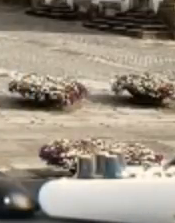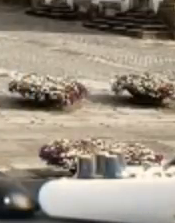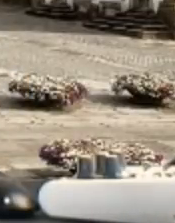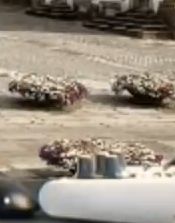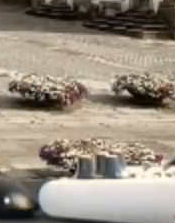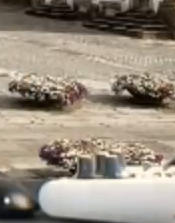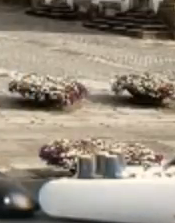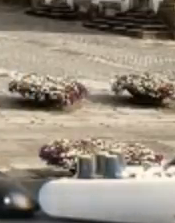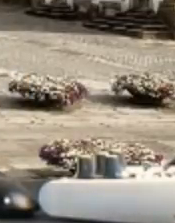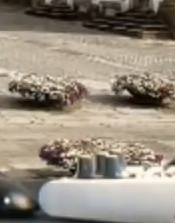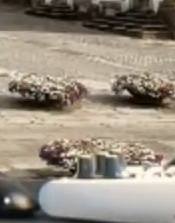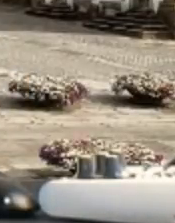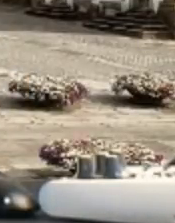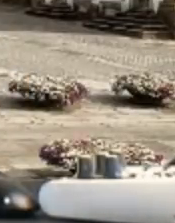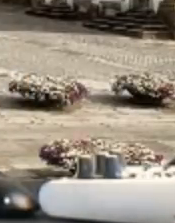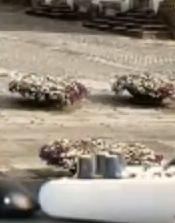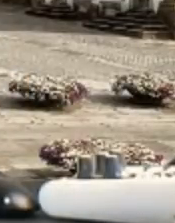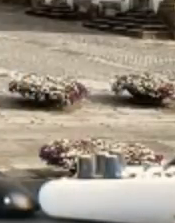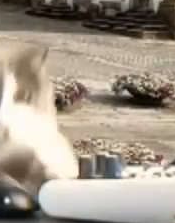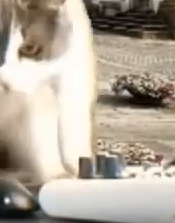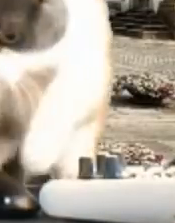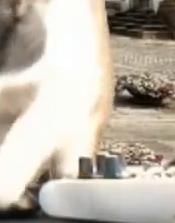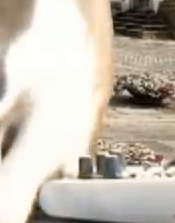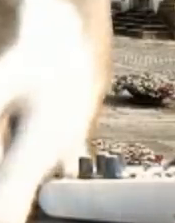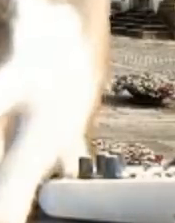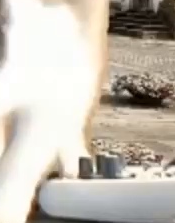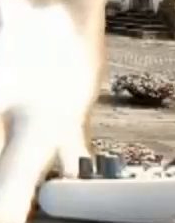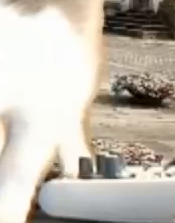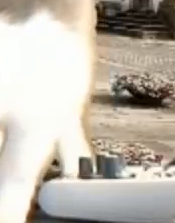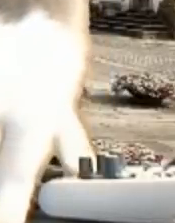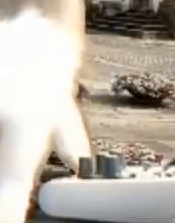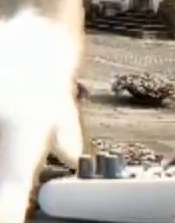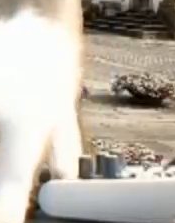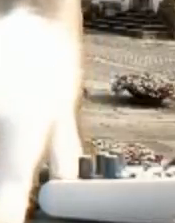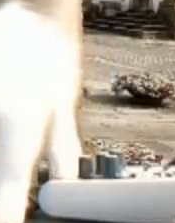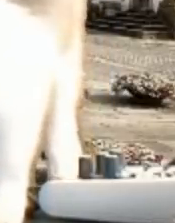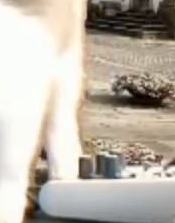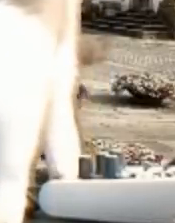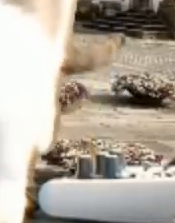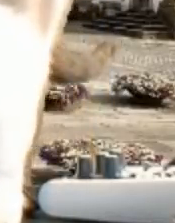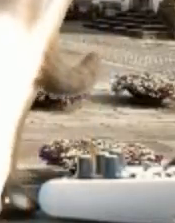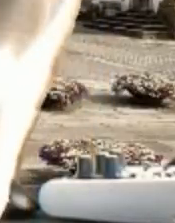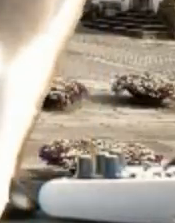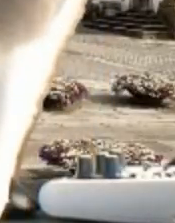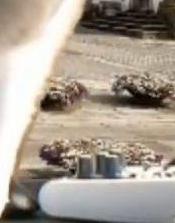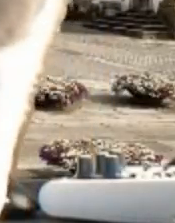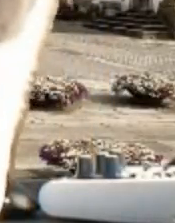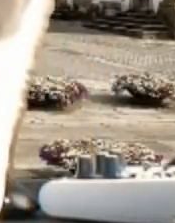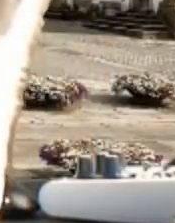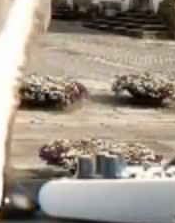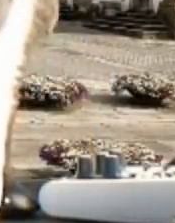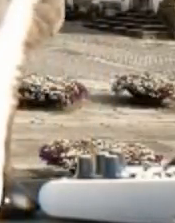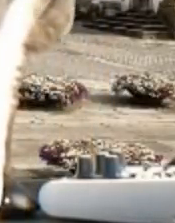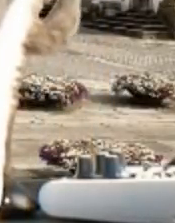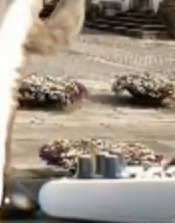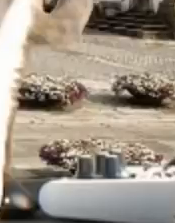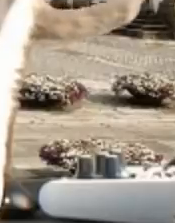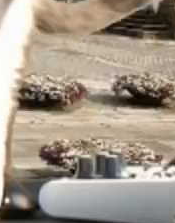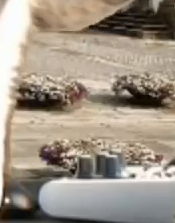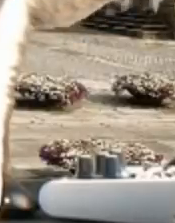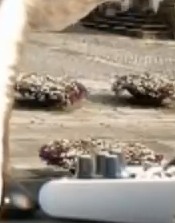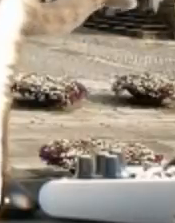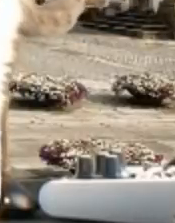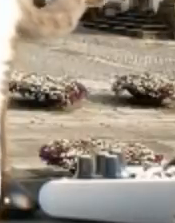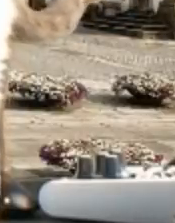continuará a governar só porque o PSD diz e verbera que